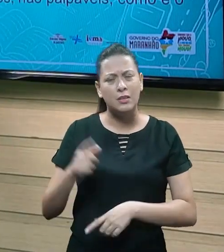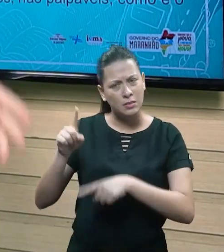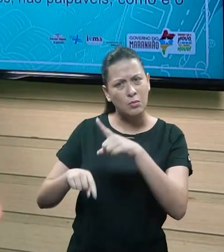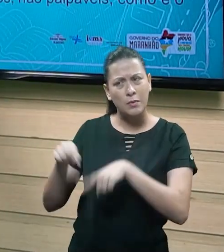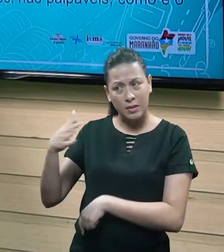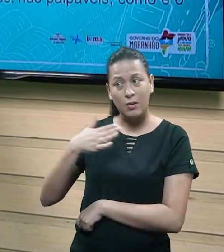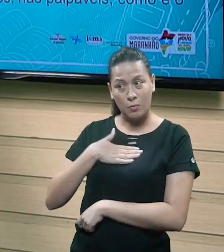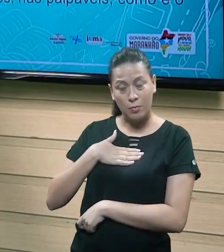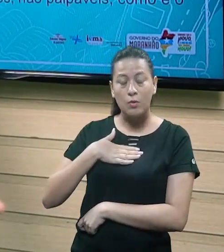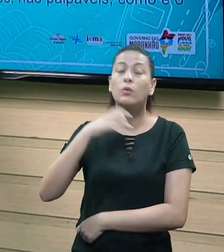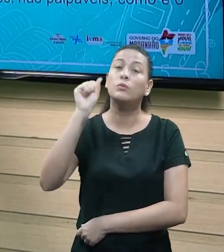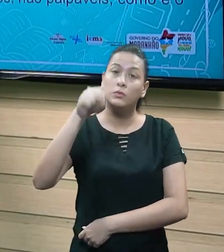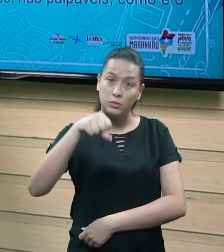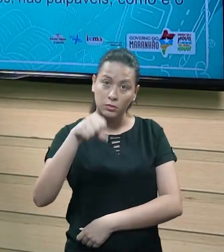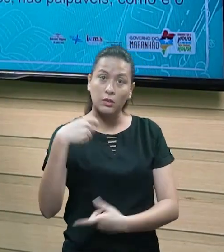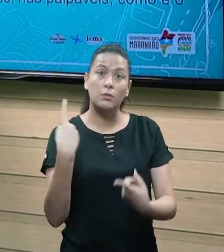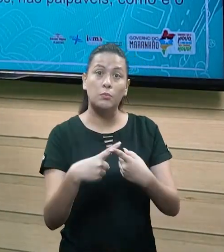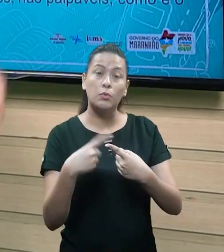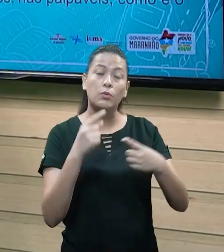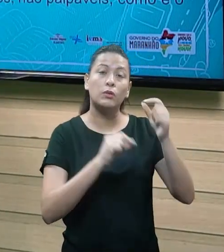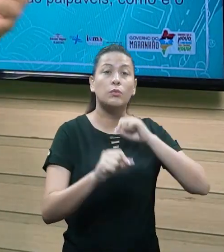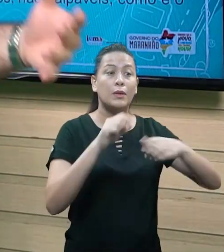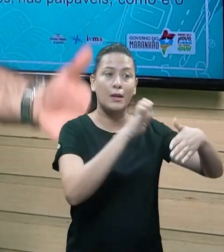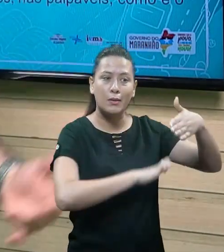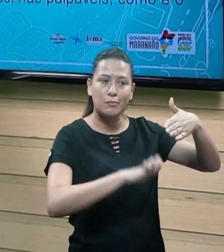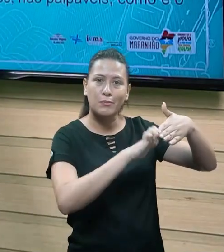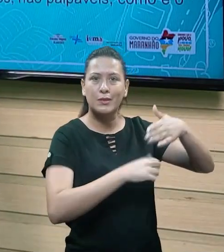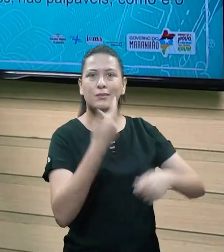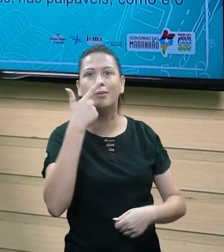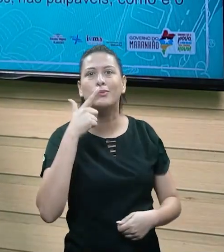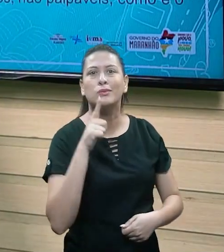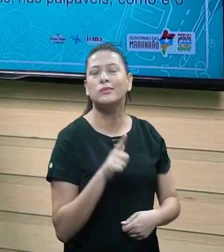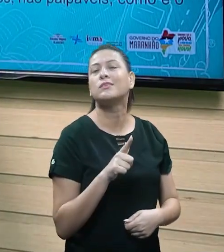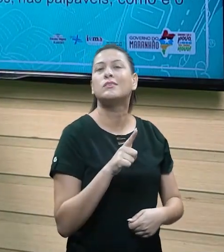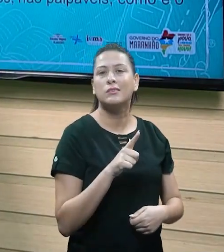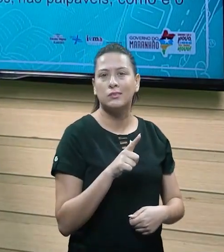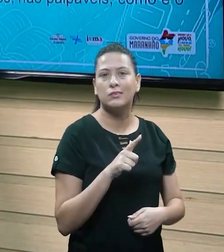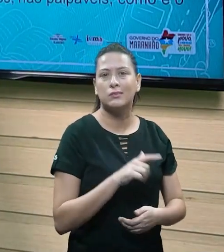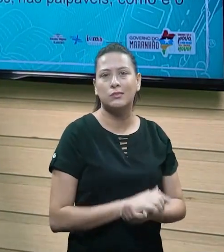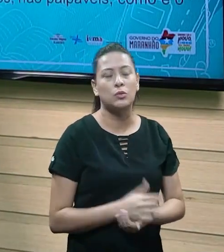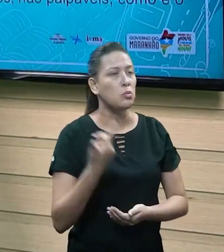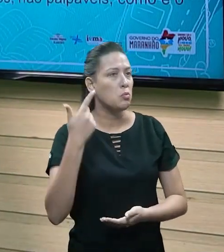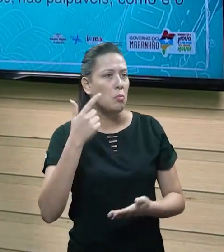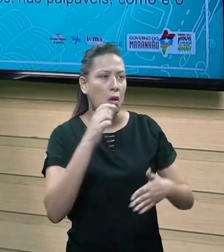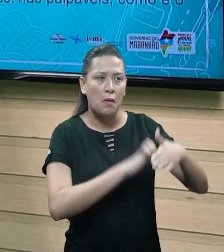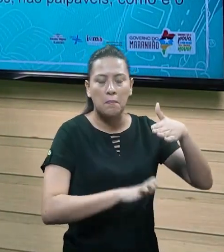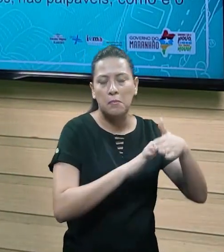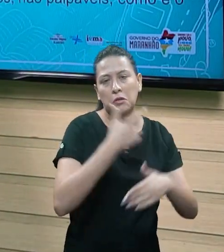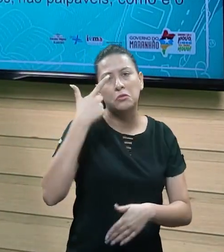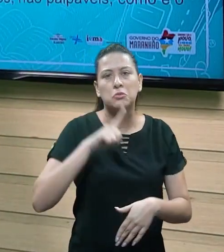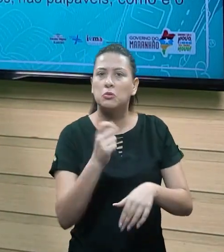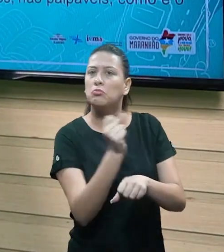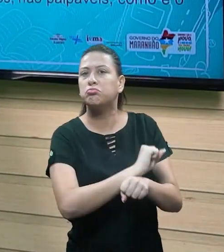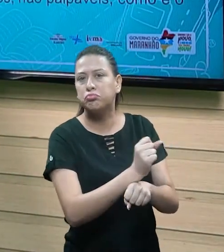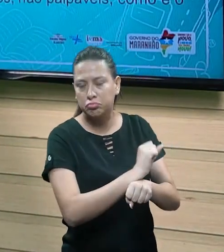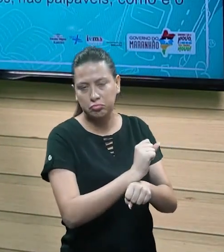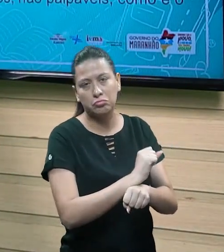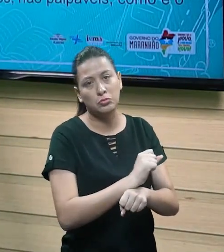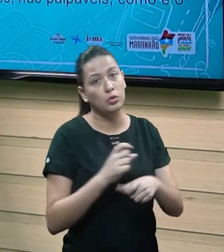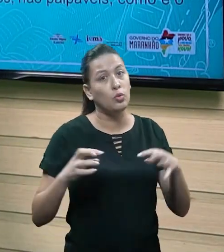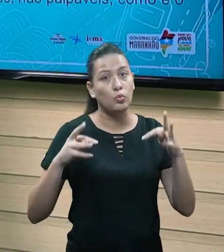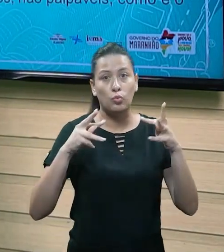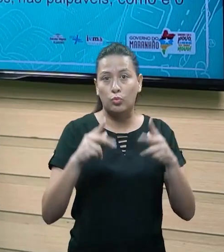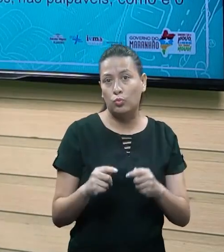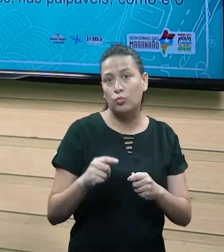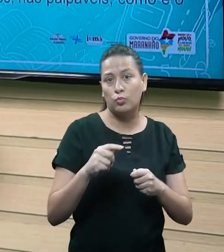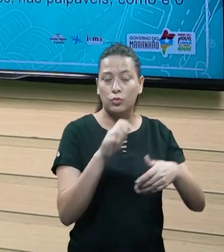ela me dá, logicamente, ela é um bem seu, porque a empresa adquiriu aquela máquina, a empresa adquiriu aquela frota de veículos. Então, isso tudo que está em